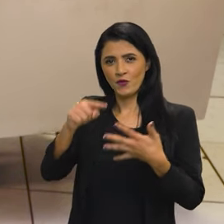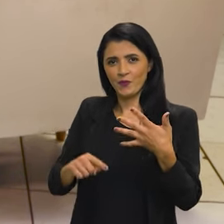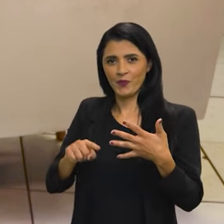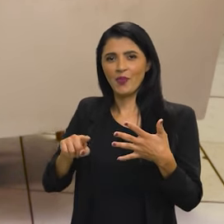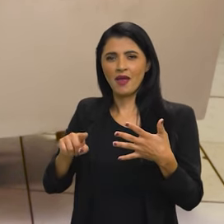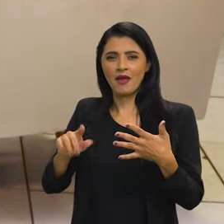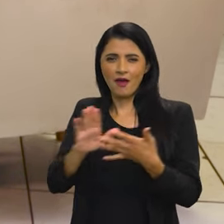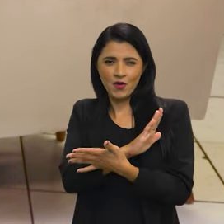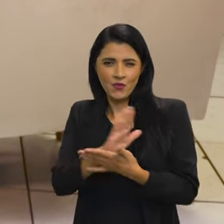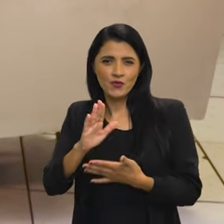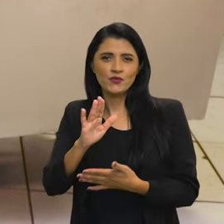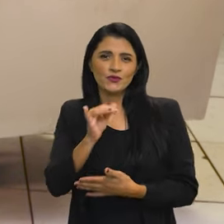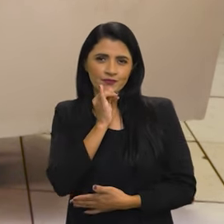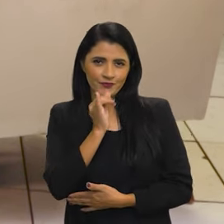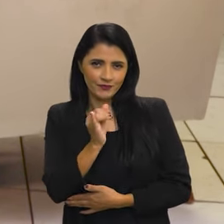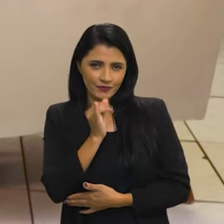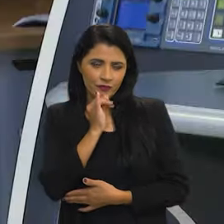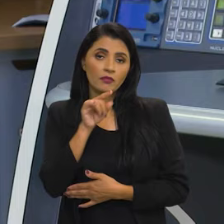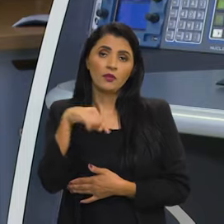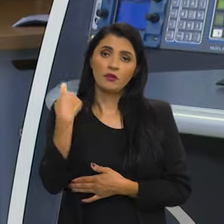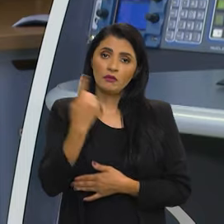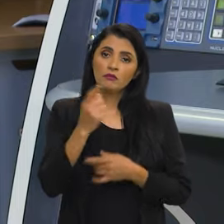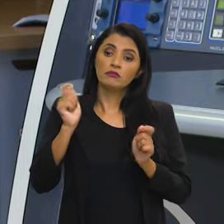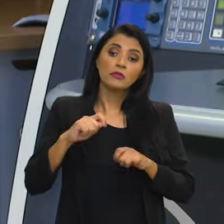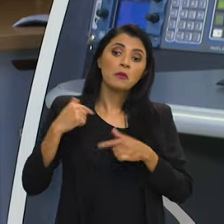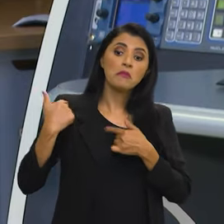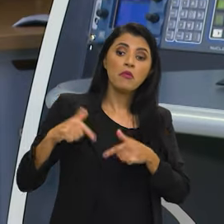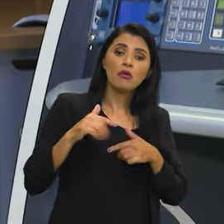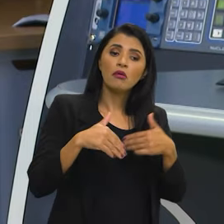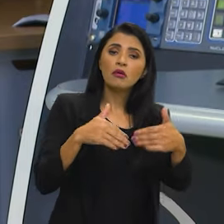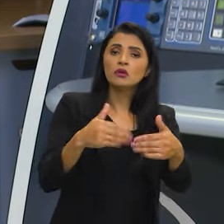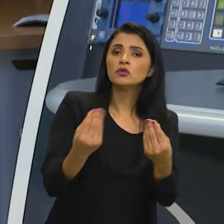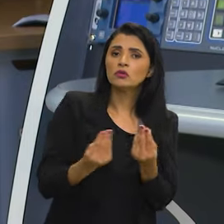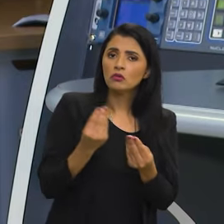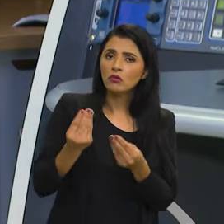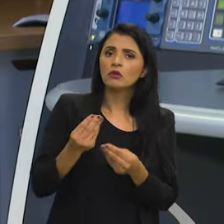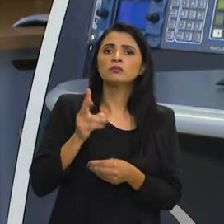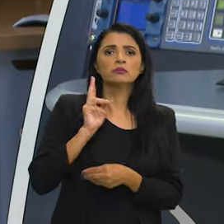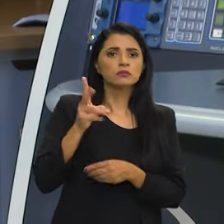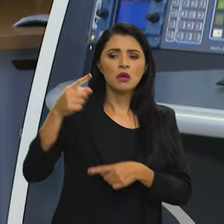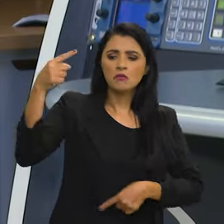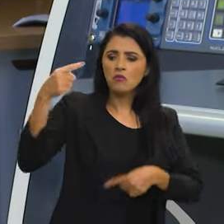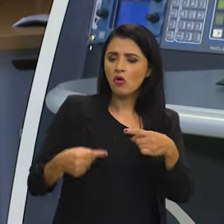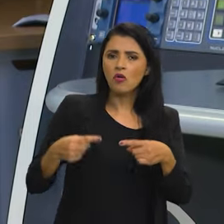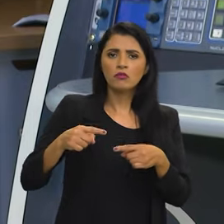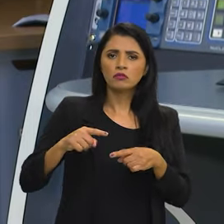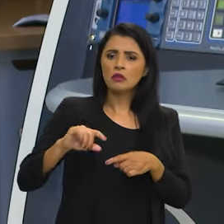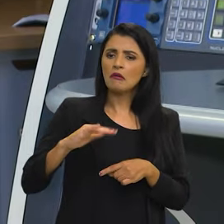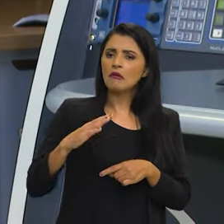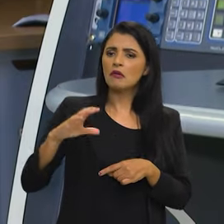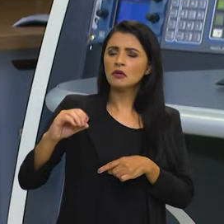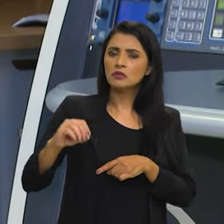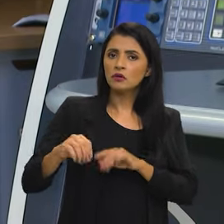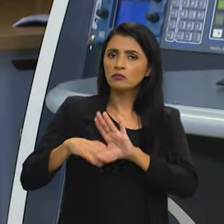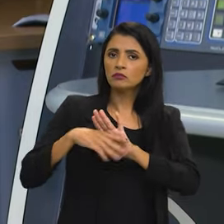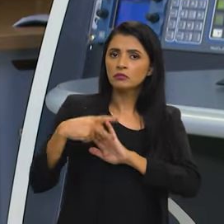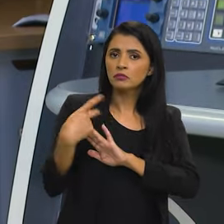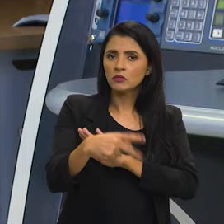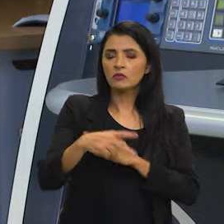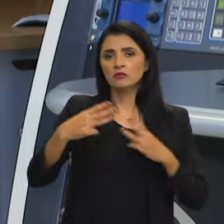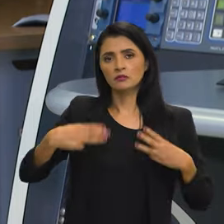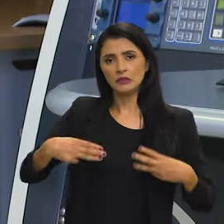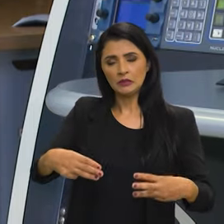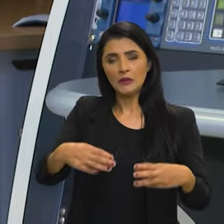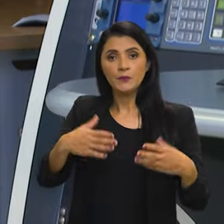citar alguns exemplos, porque a ideia é que a gente possa trabalhar esse processo em todas as políticas e ações prioritárias